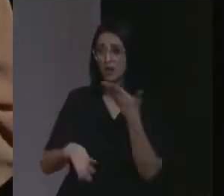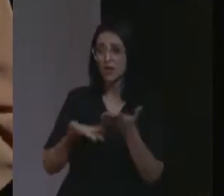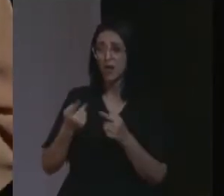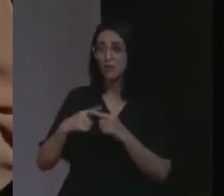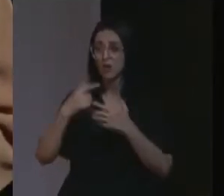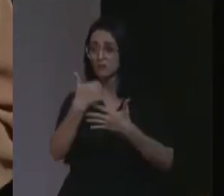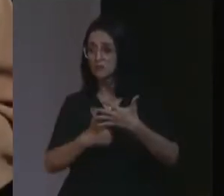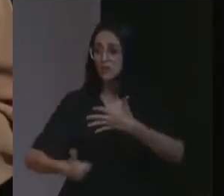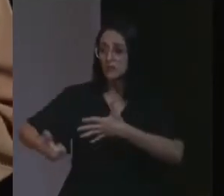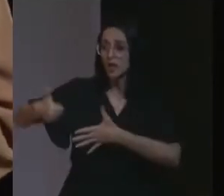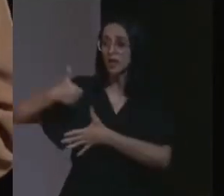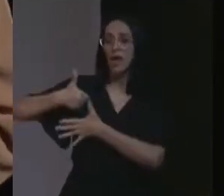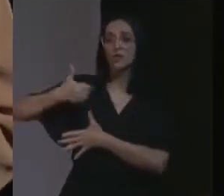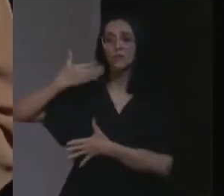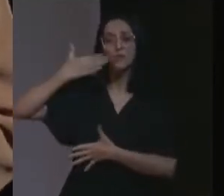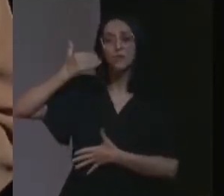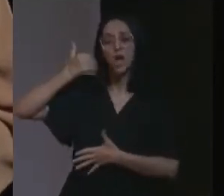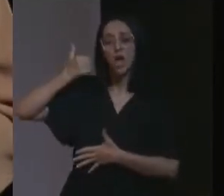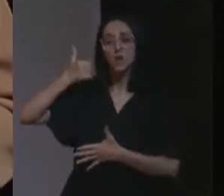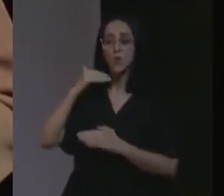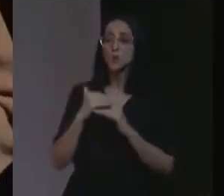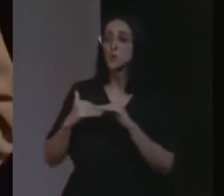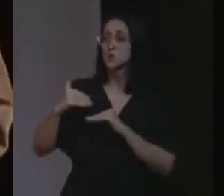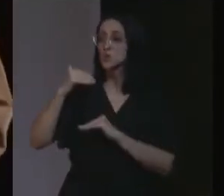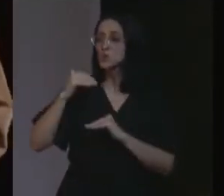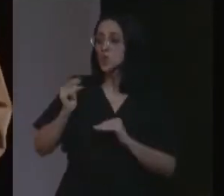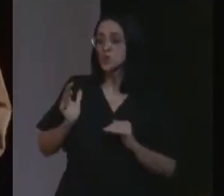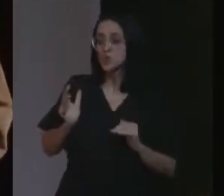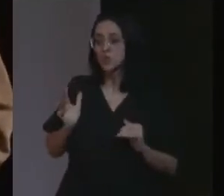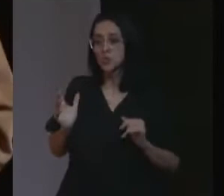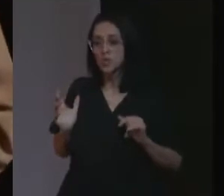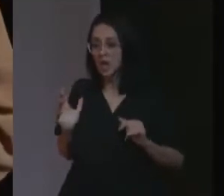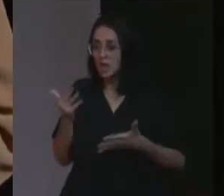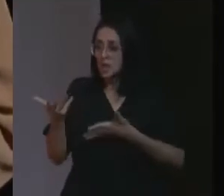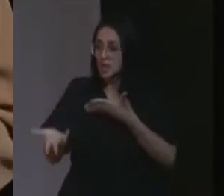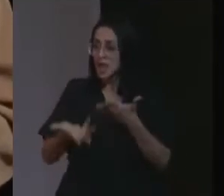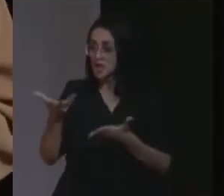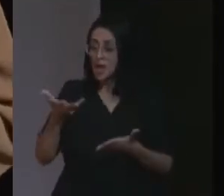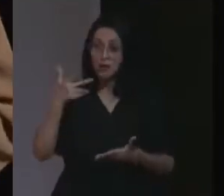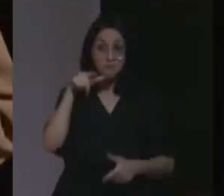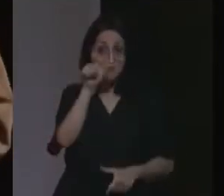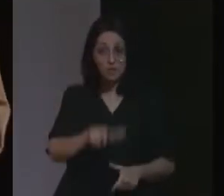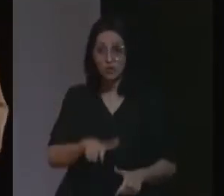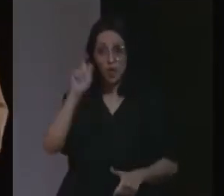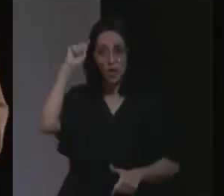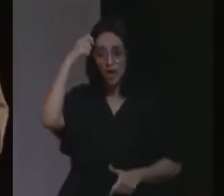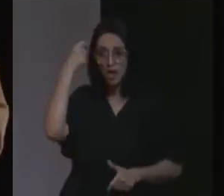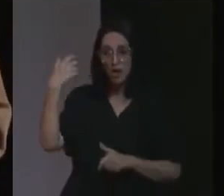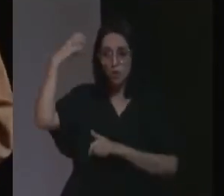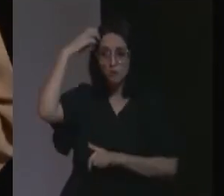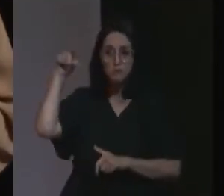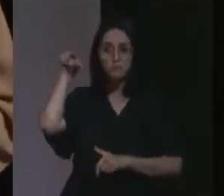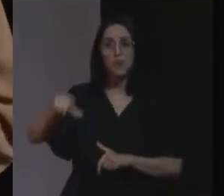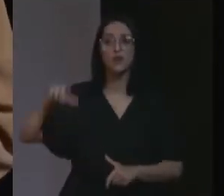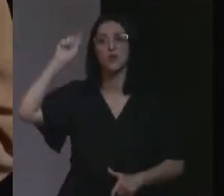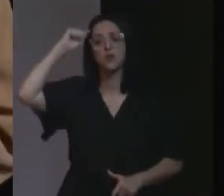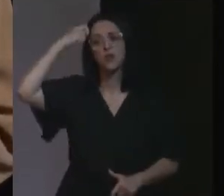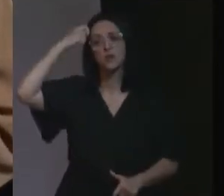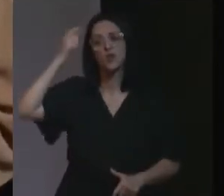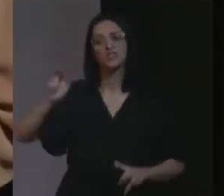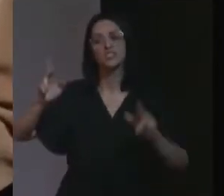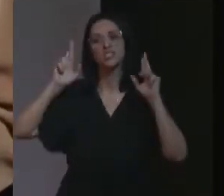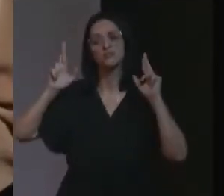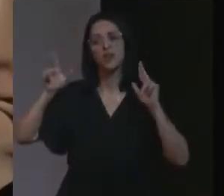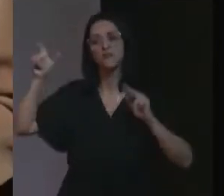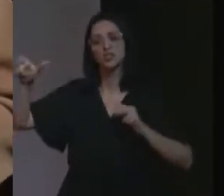privilégio branco dele, elitista dele. Ele não vai ser tratado como uma pessoa negra. Ele não vai ser culpado como uma pessoa negra. E eu espero